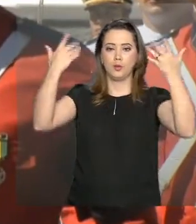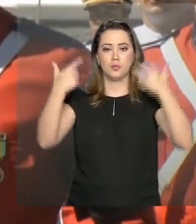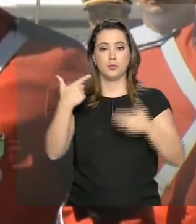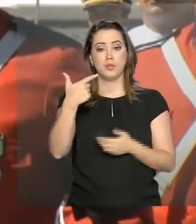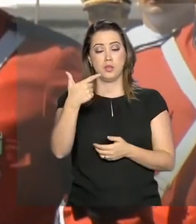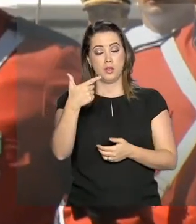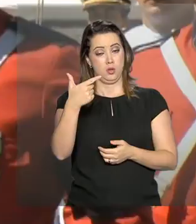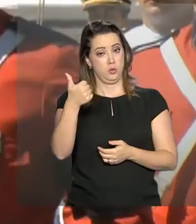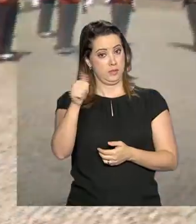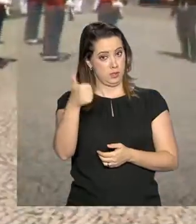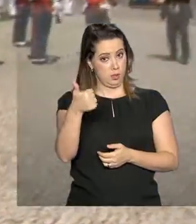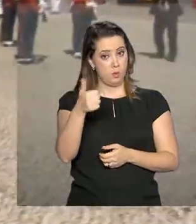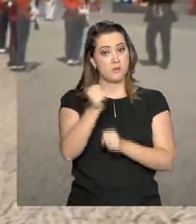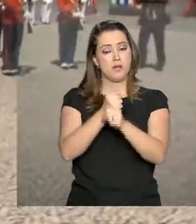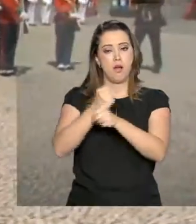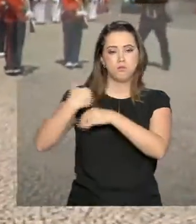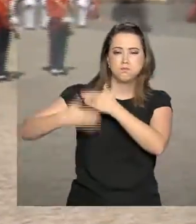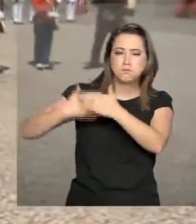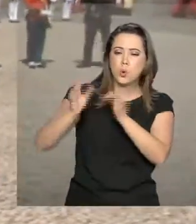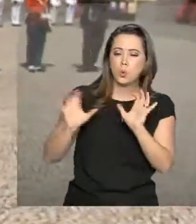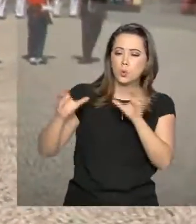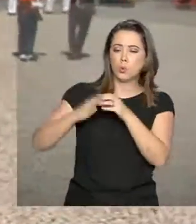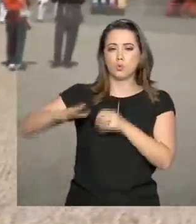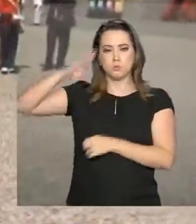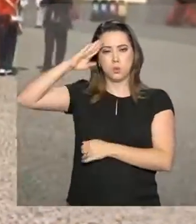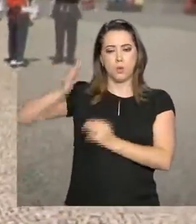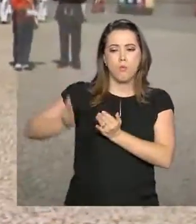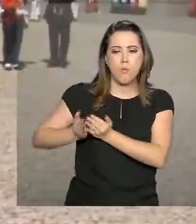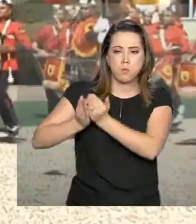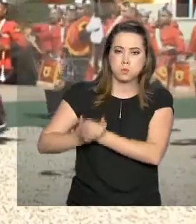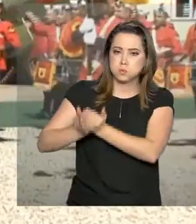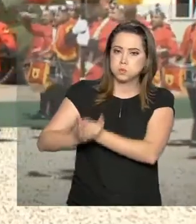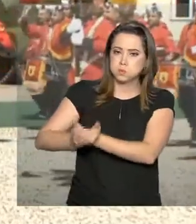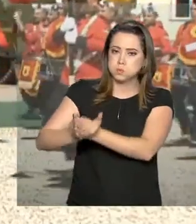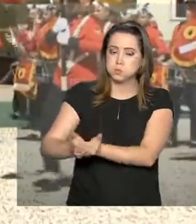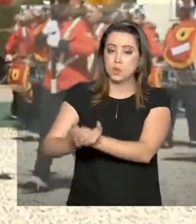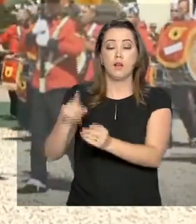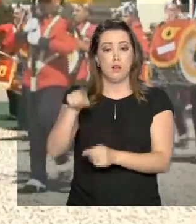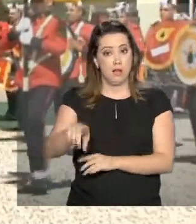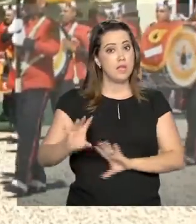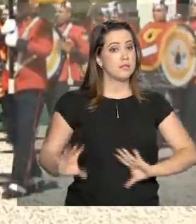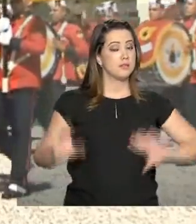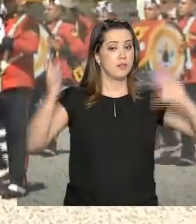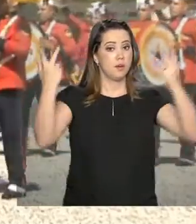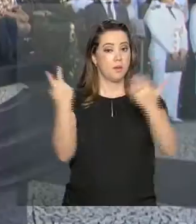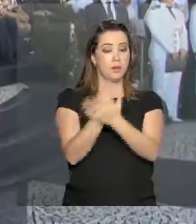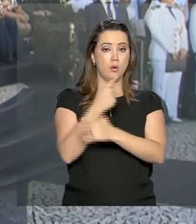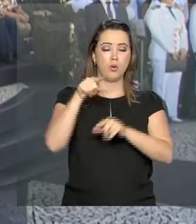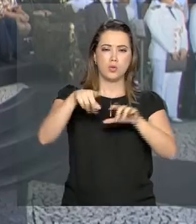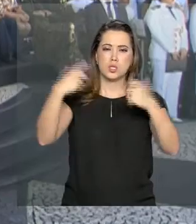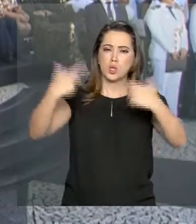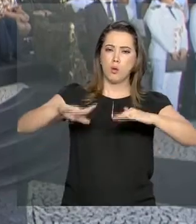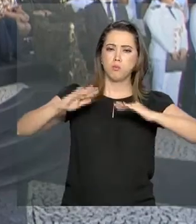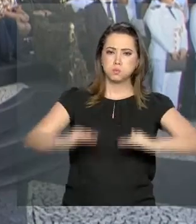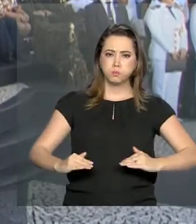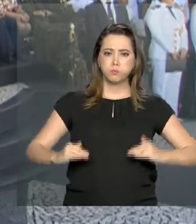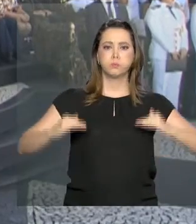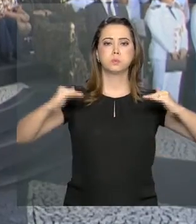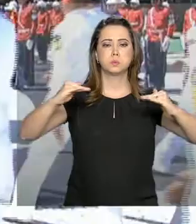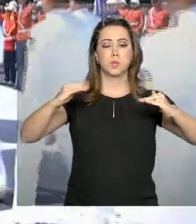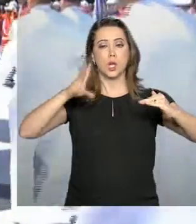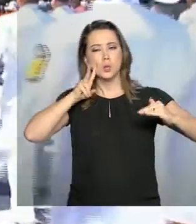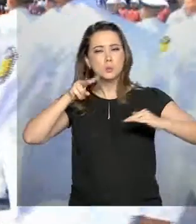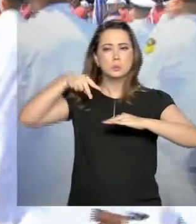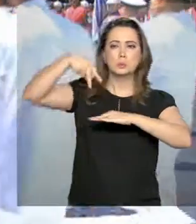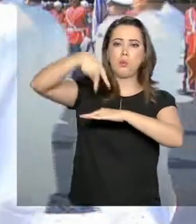211 anos do Corpo de Fuzileiros Navais. Essa cerimônia foi realizada na Fortaleza São José, na Ilha das